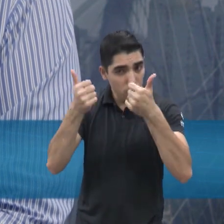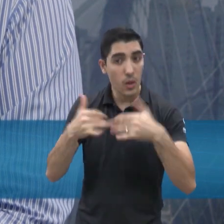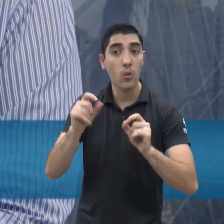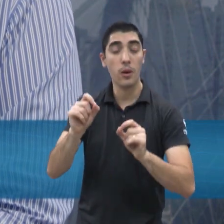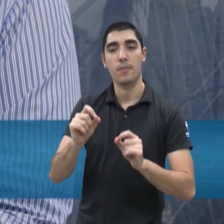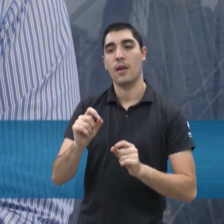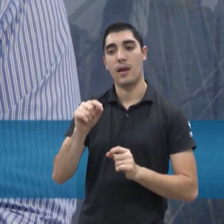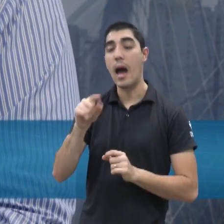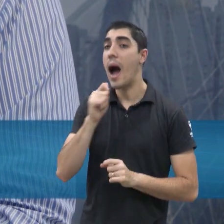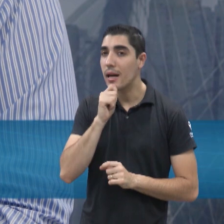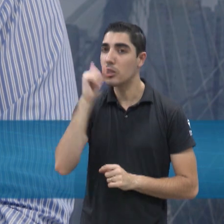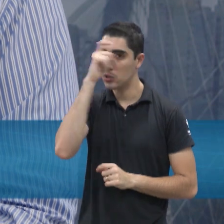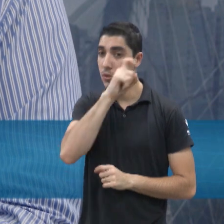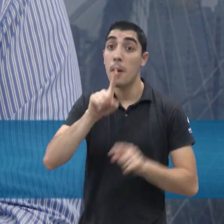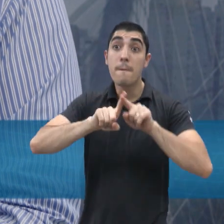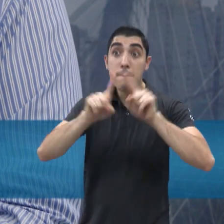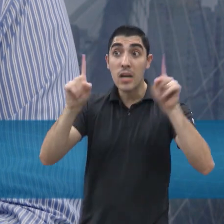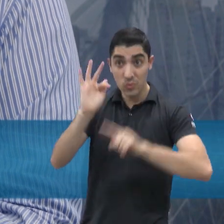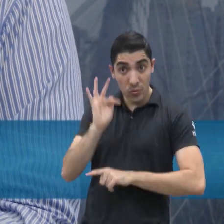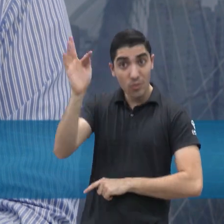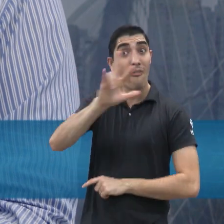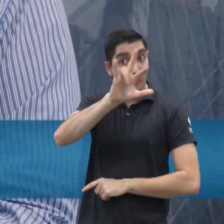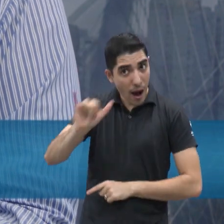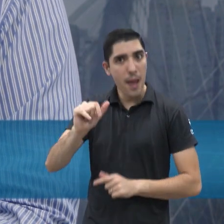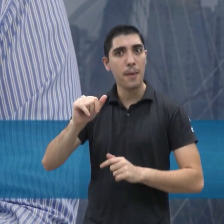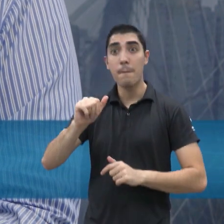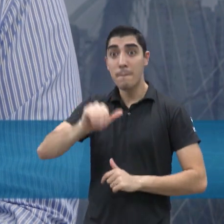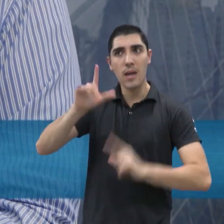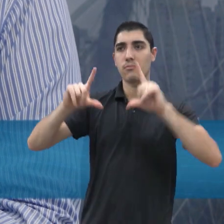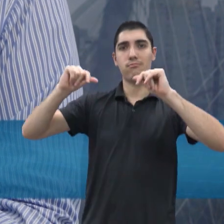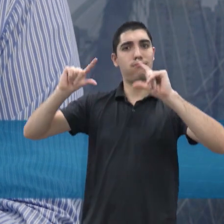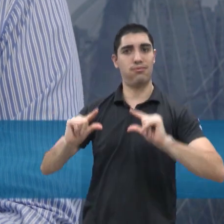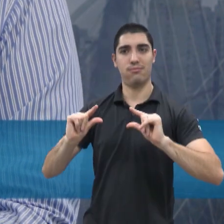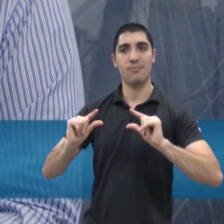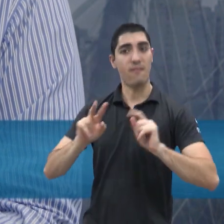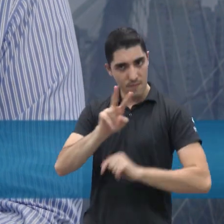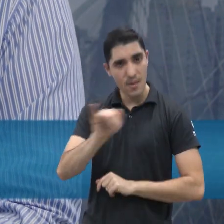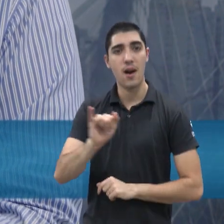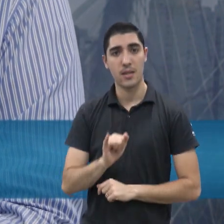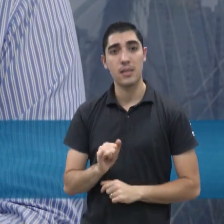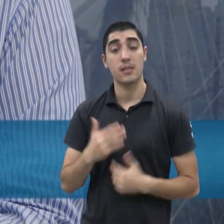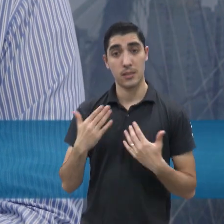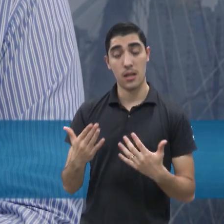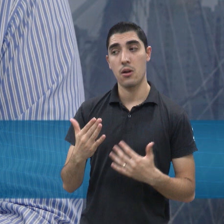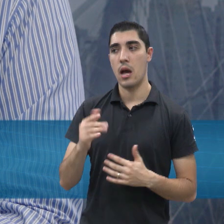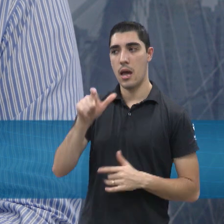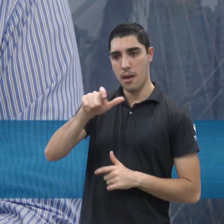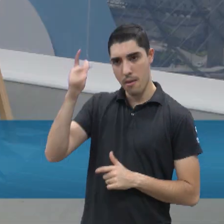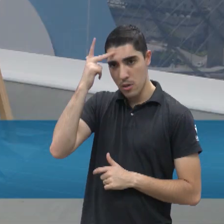Eu acho que com o tempo, as tecnologias, com o volume, né? Quanto mais utilização, a produção